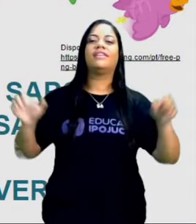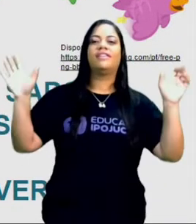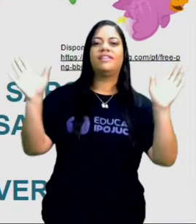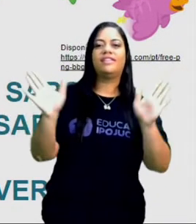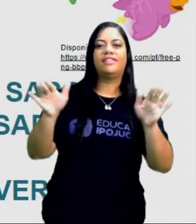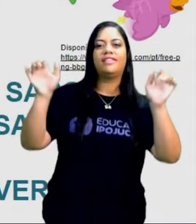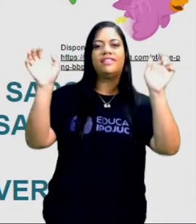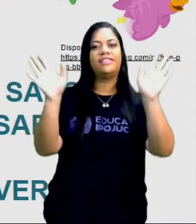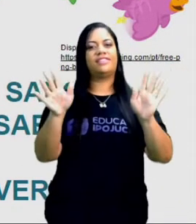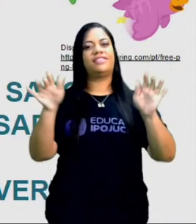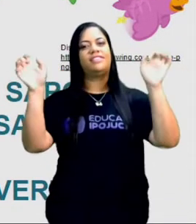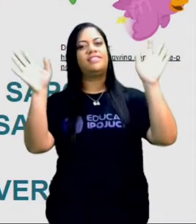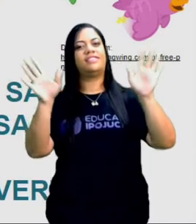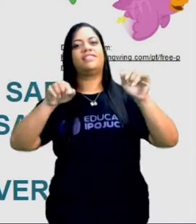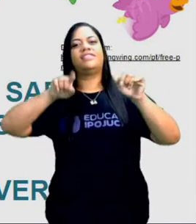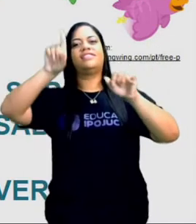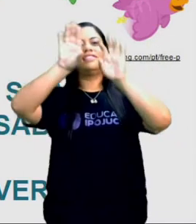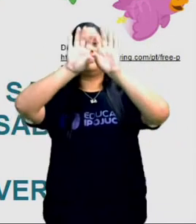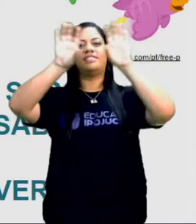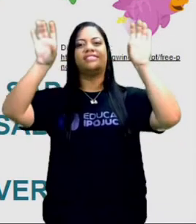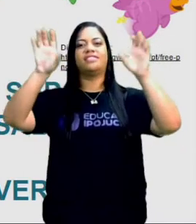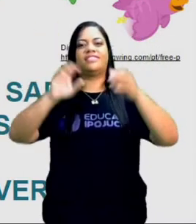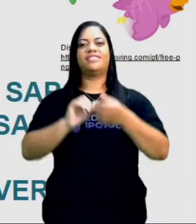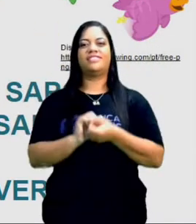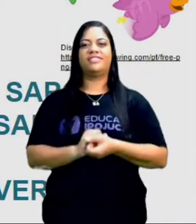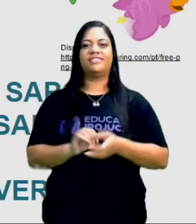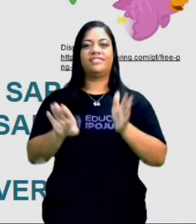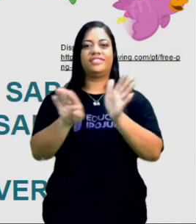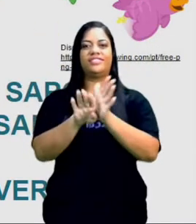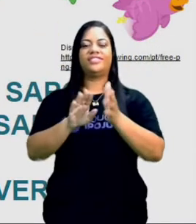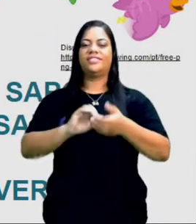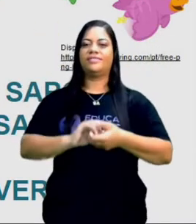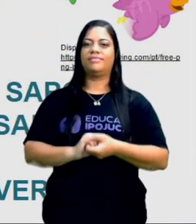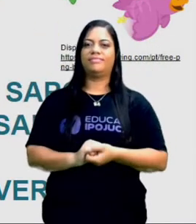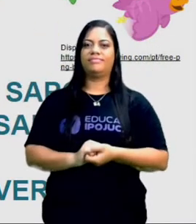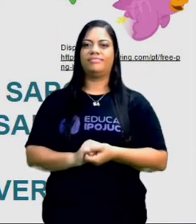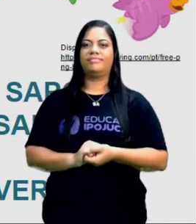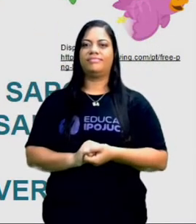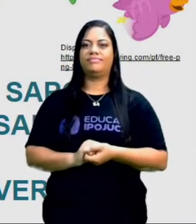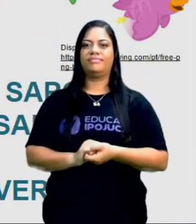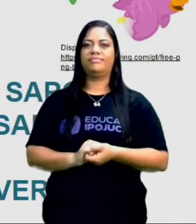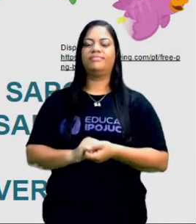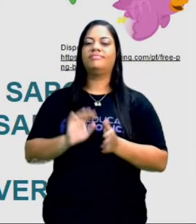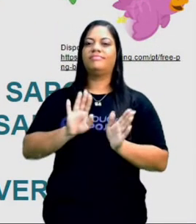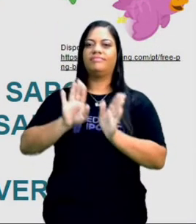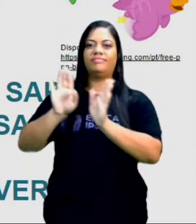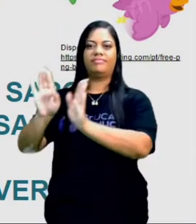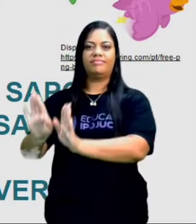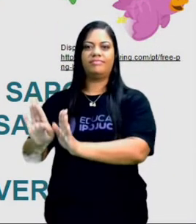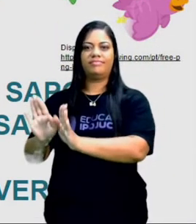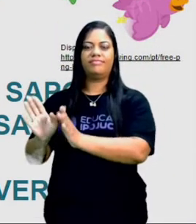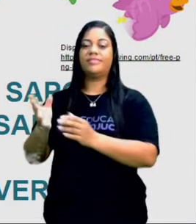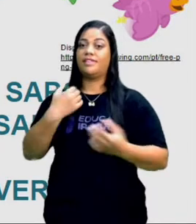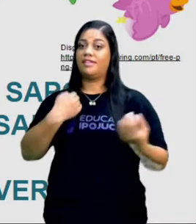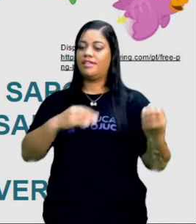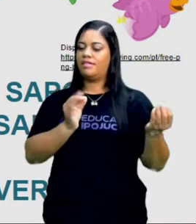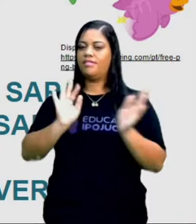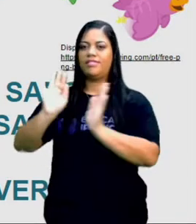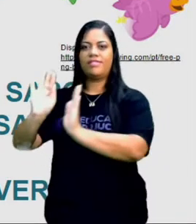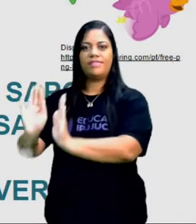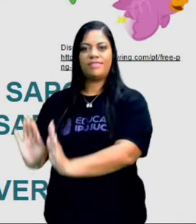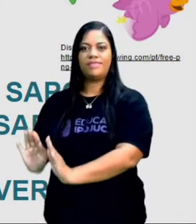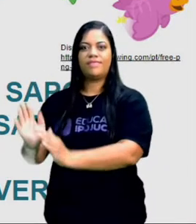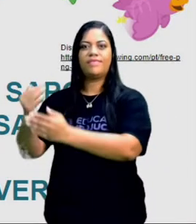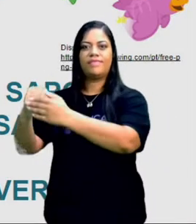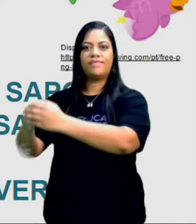direção ao céu. Ao chegar ao céu, o urubu deixou sua viola num canto e foi